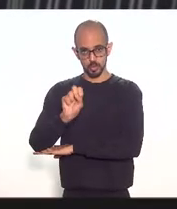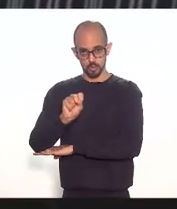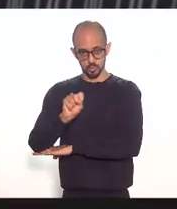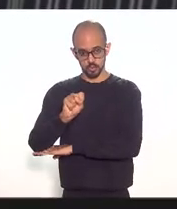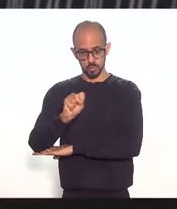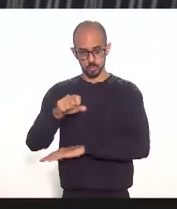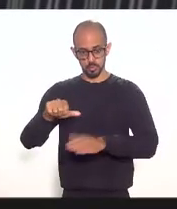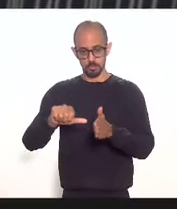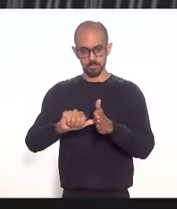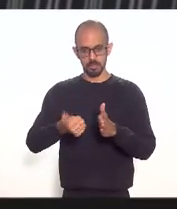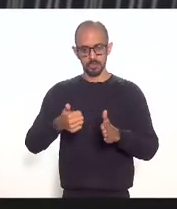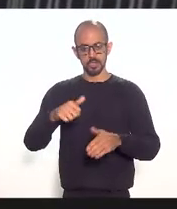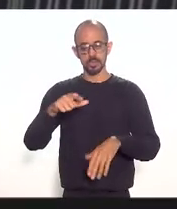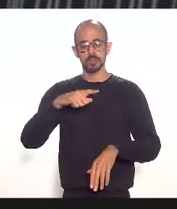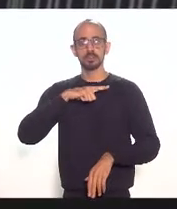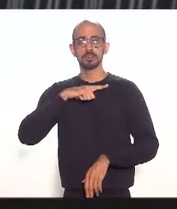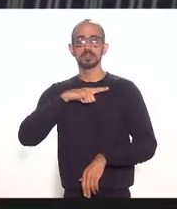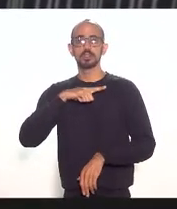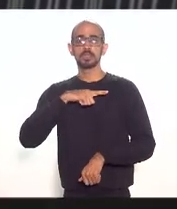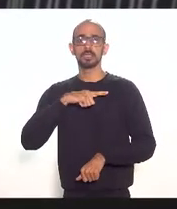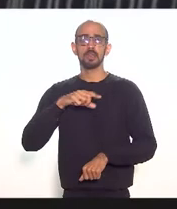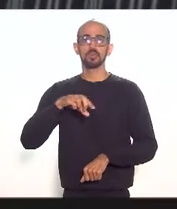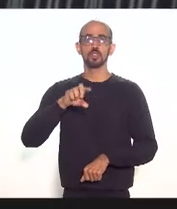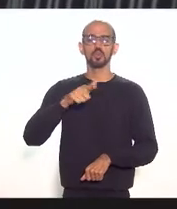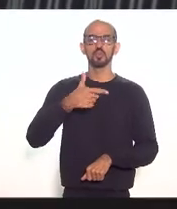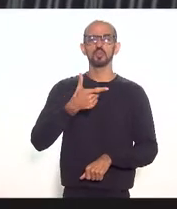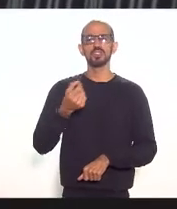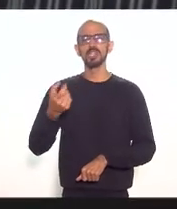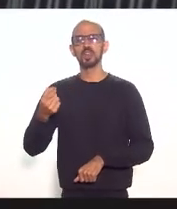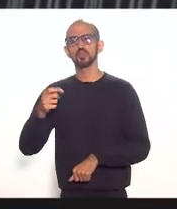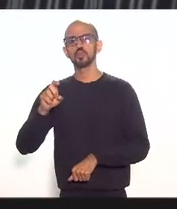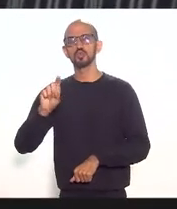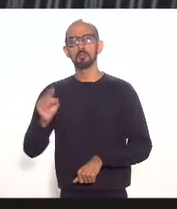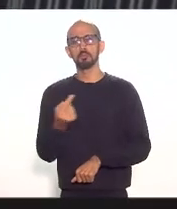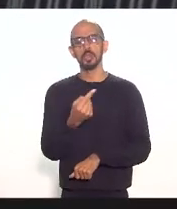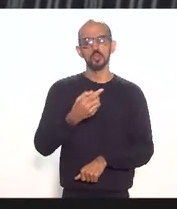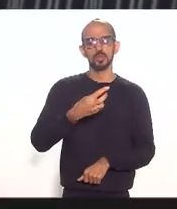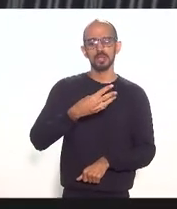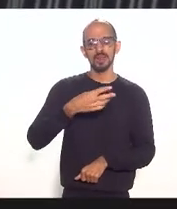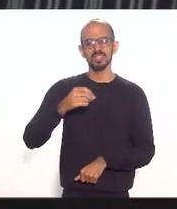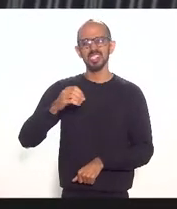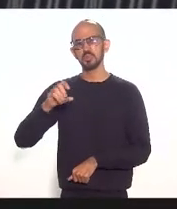200 ou 300 mil passageiros por ano a mais do que o Galeão